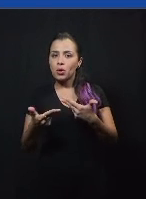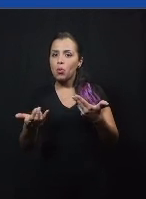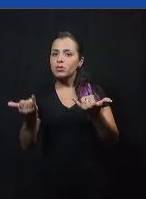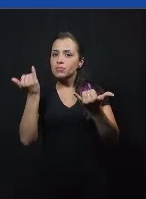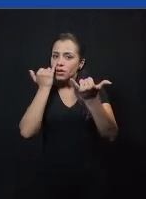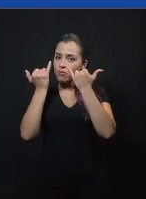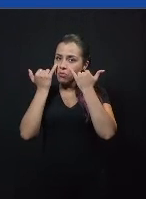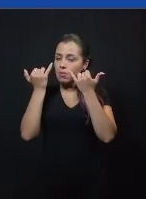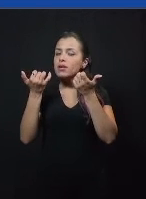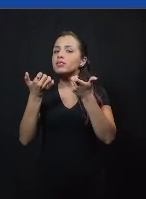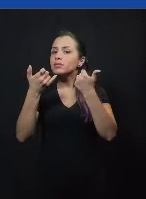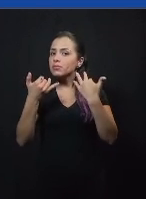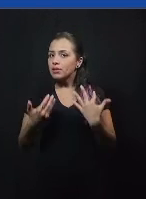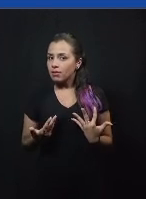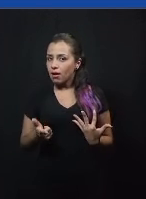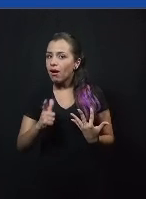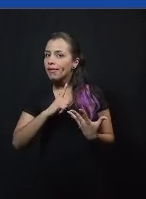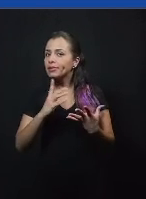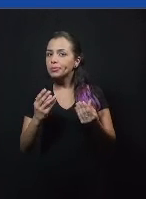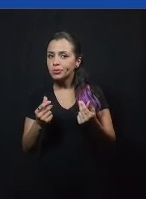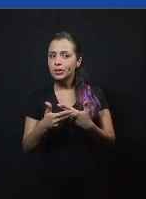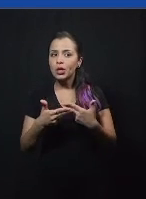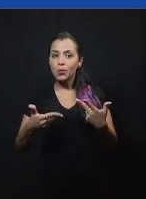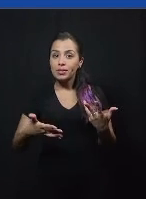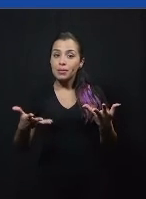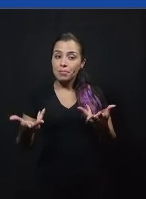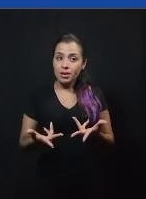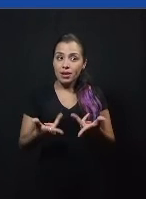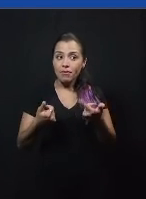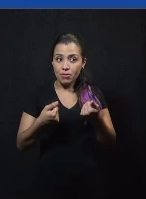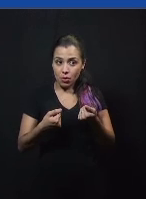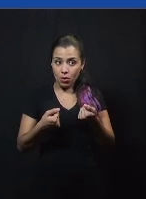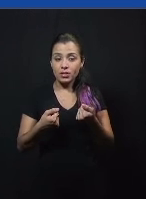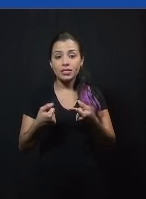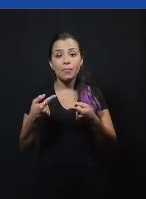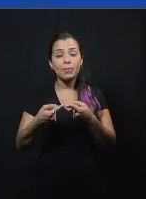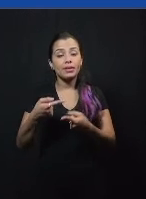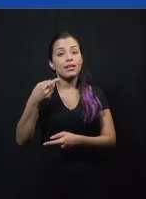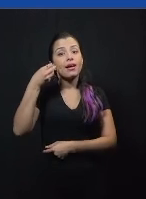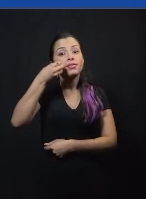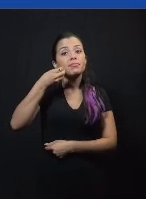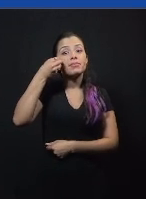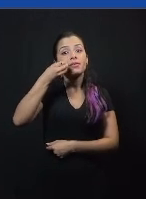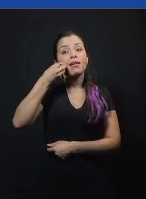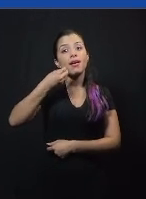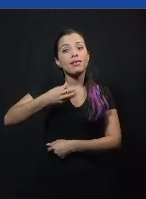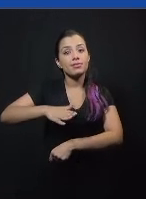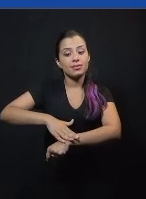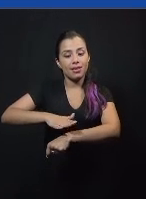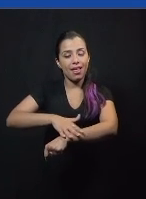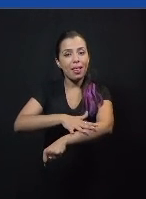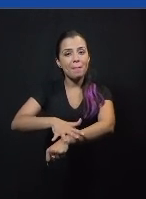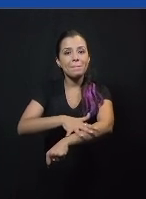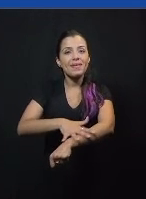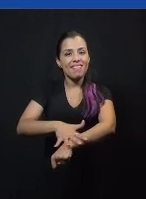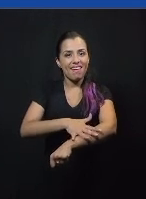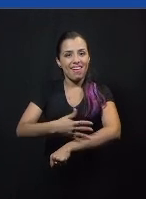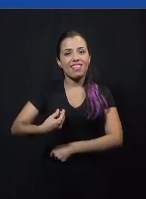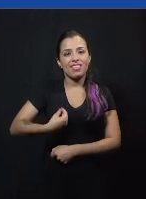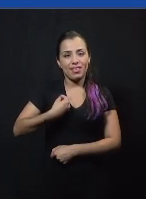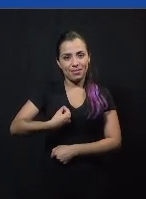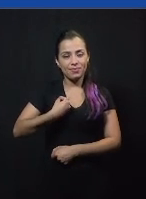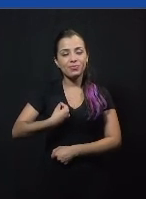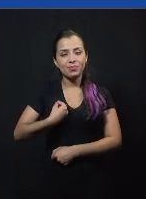você pode ter conversas maravilhosas com ele o aluno de 14 anos ele está vivendo a experiência da educação na pele como beneficiário do serviço